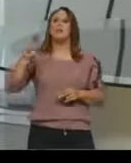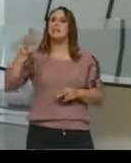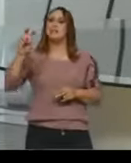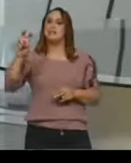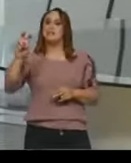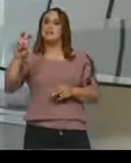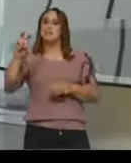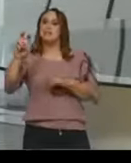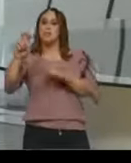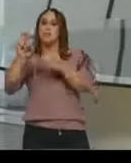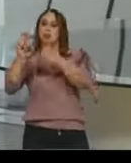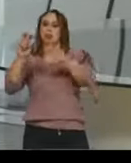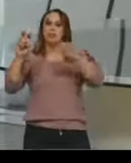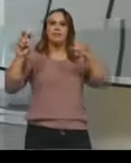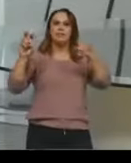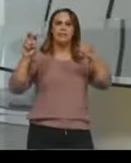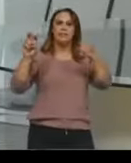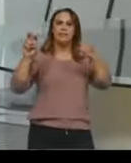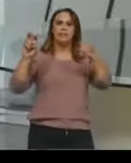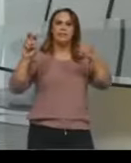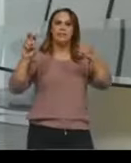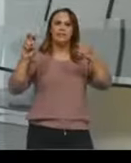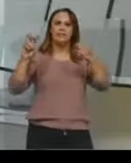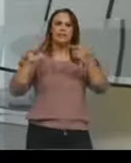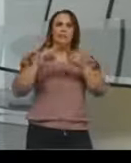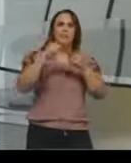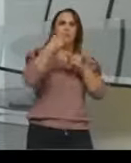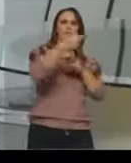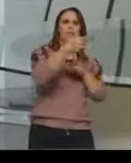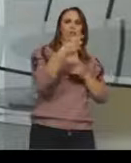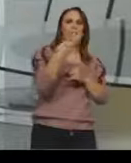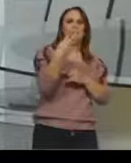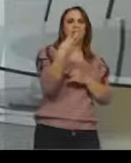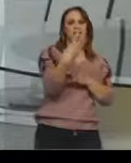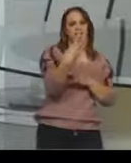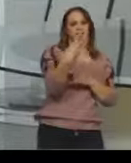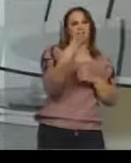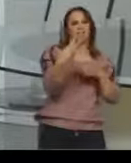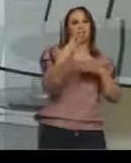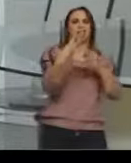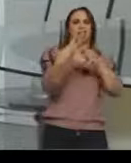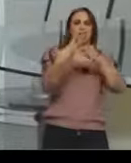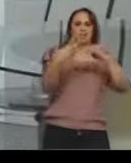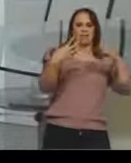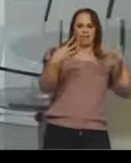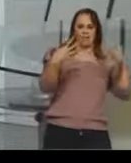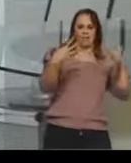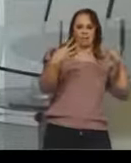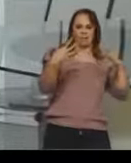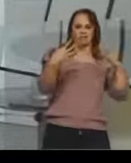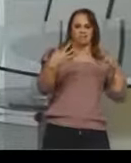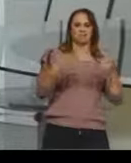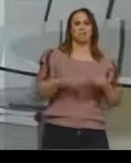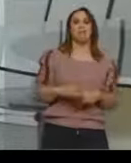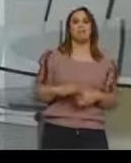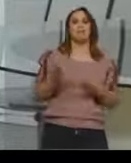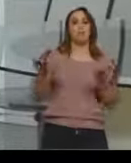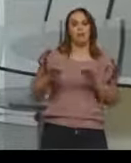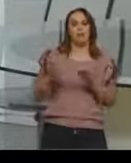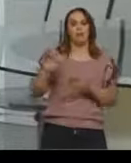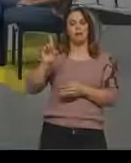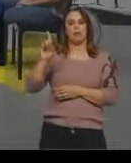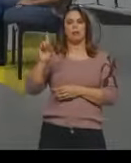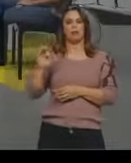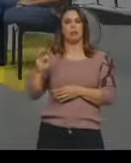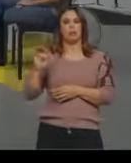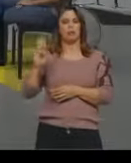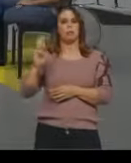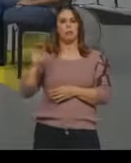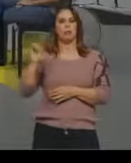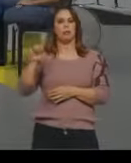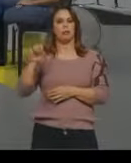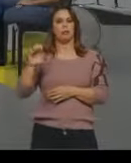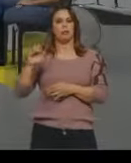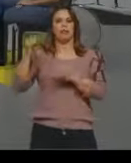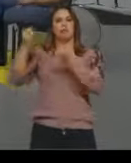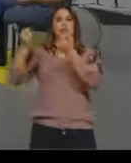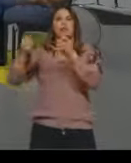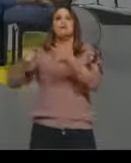curiosidade muito importante sobre a molécula do DNA, que isso vai ser importantíssimo para essa aula de hoje. Então,